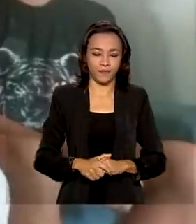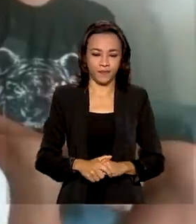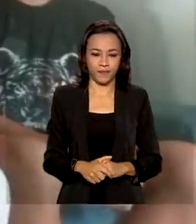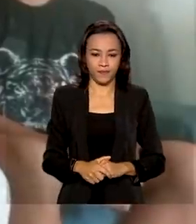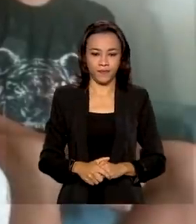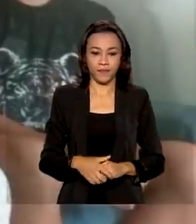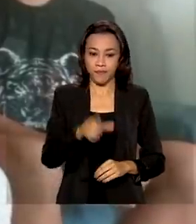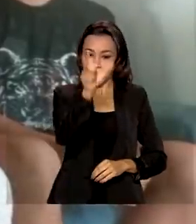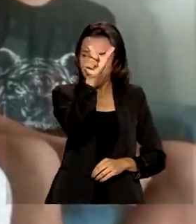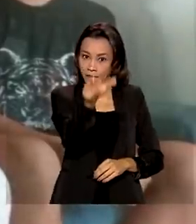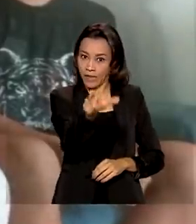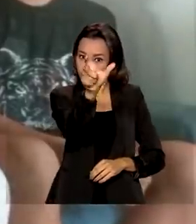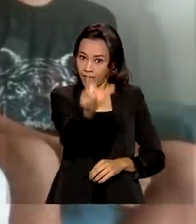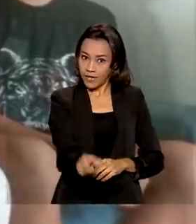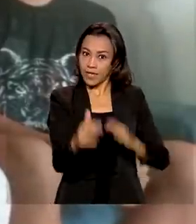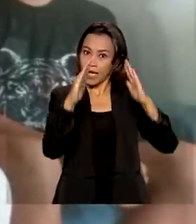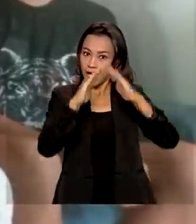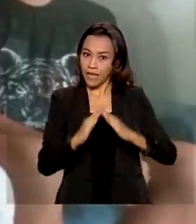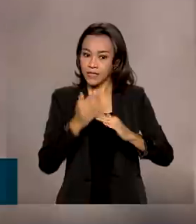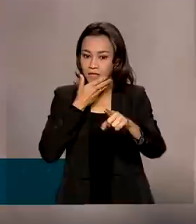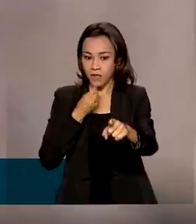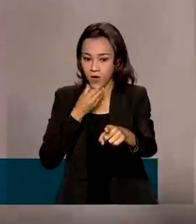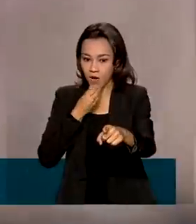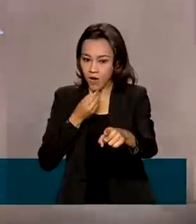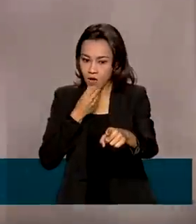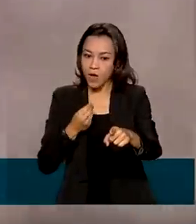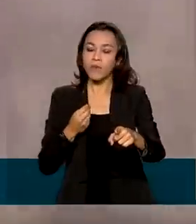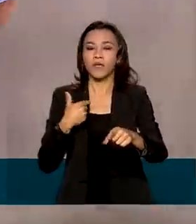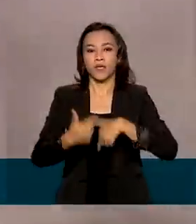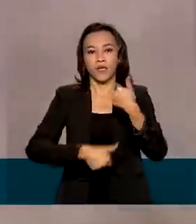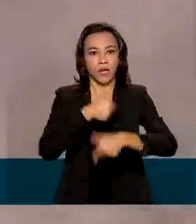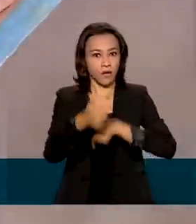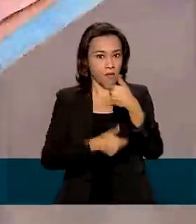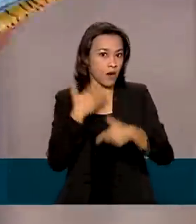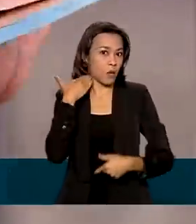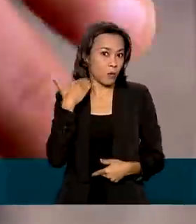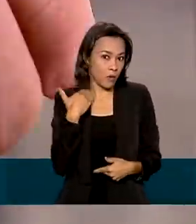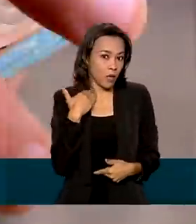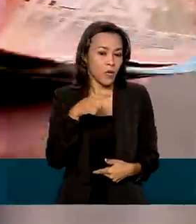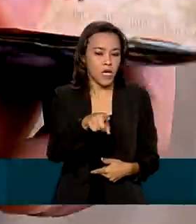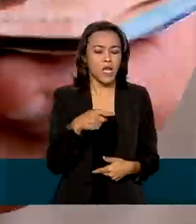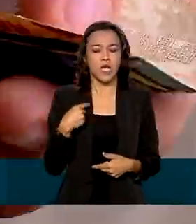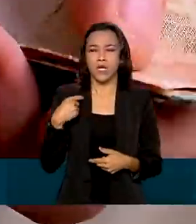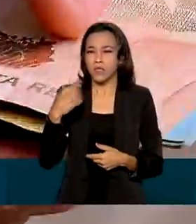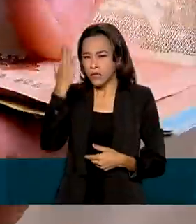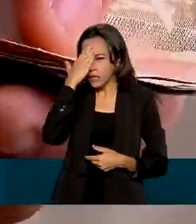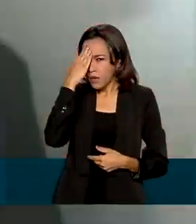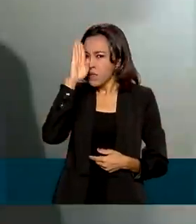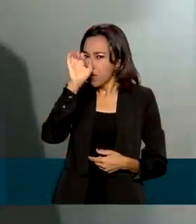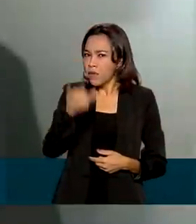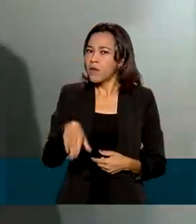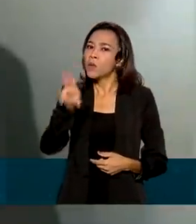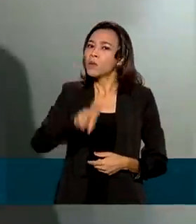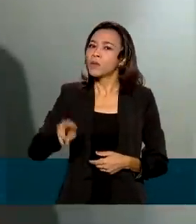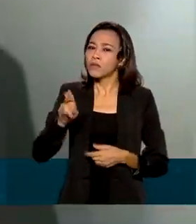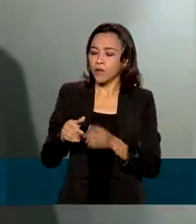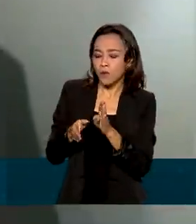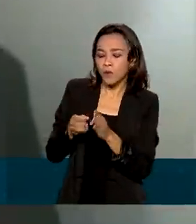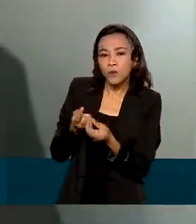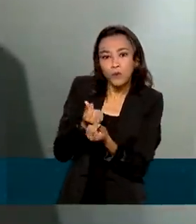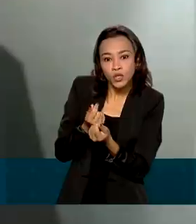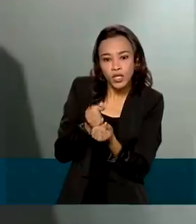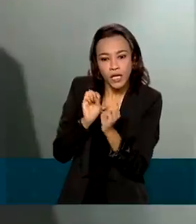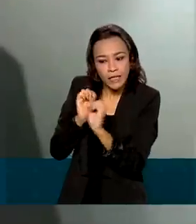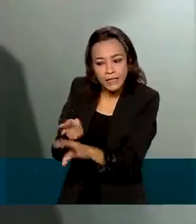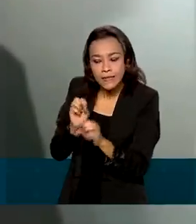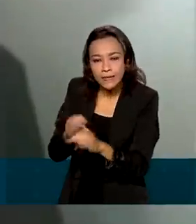Na casa desse bancário, desde cedo, a orientação de como cuidar do próprio dinheiro faz parte da educação do